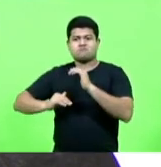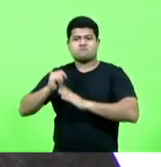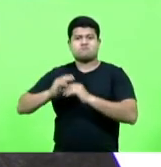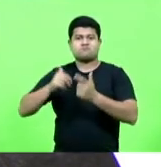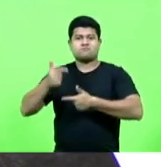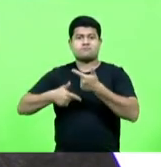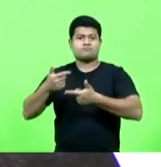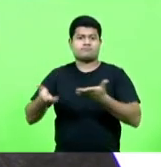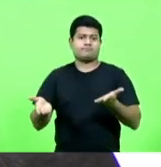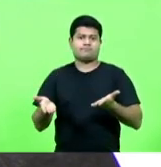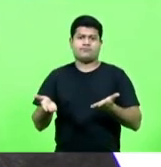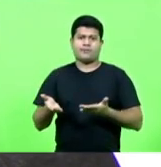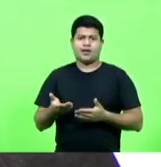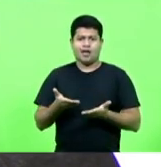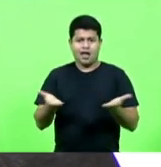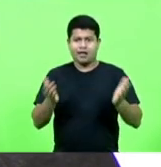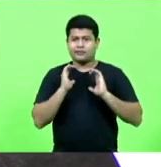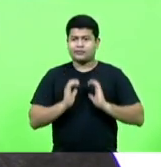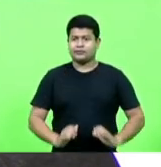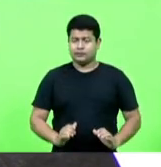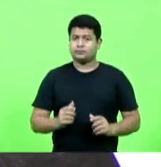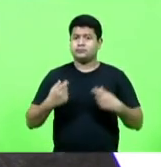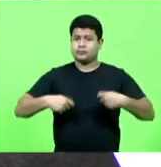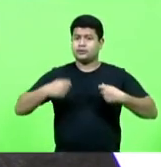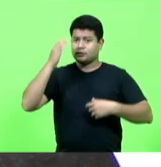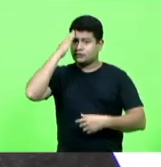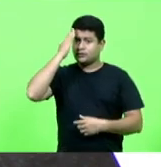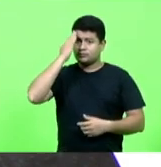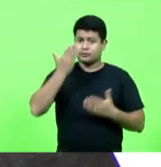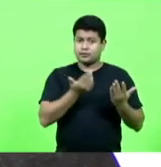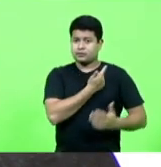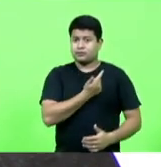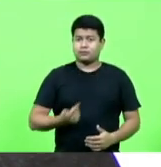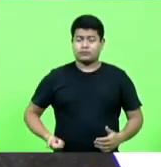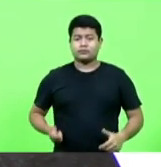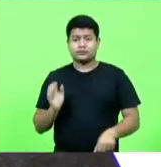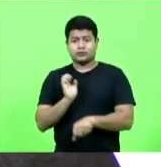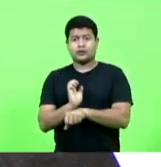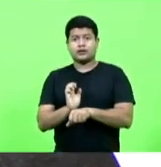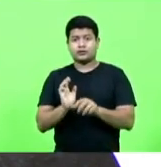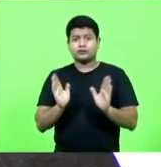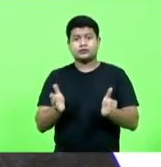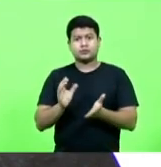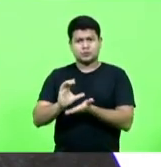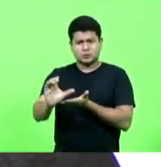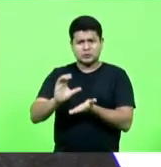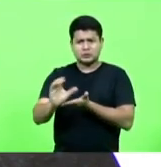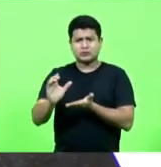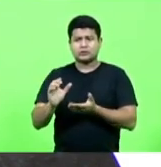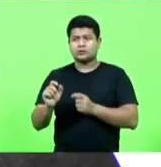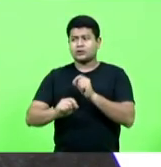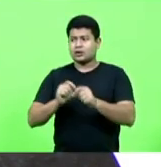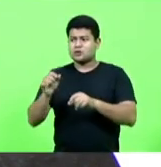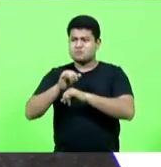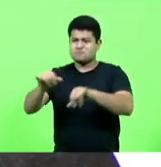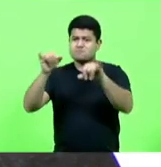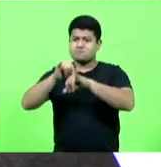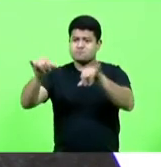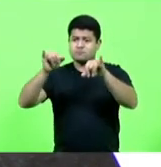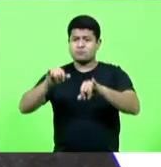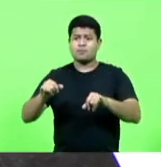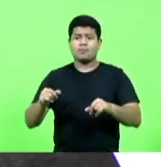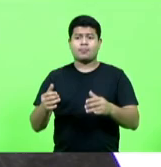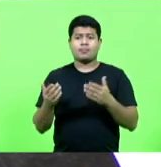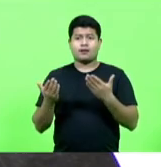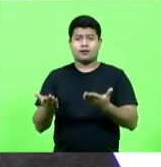interessante, o cidadão tem que saber disso, que o governo do Estado está fazendo um investimento tão maciço em propaganda. Quando a fala por